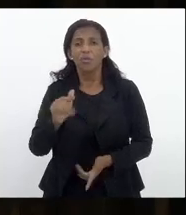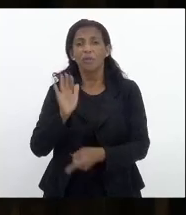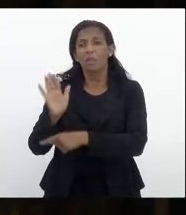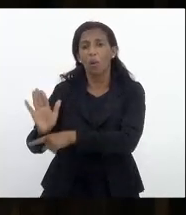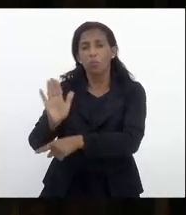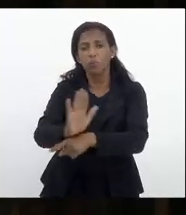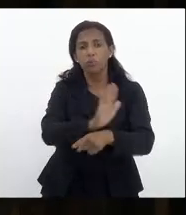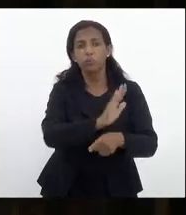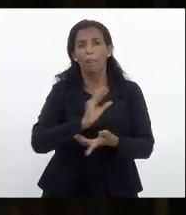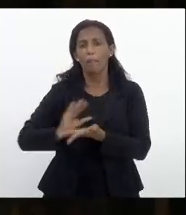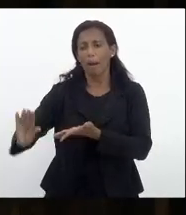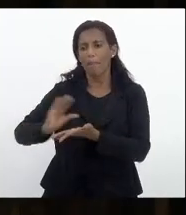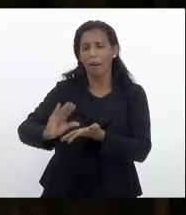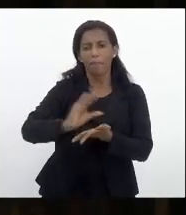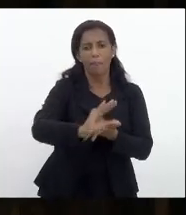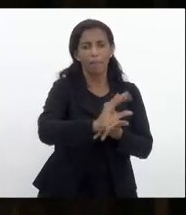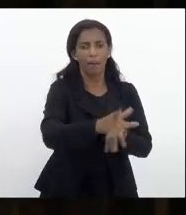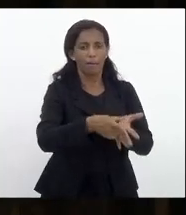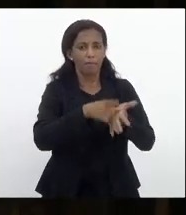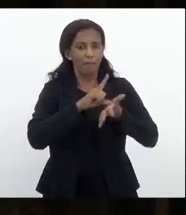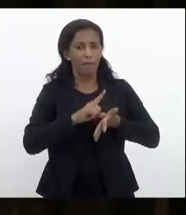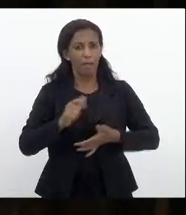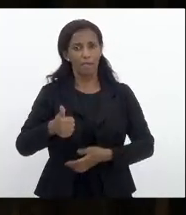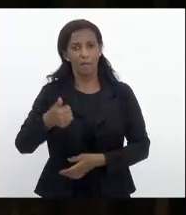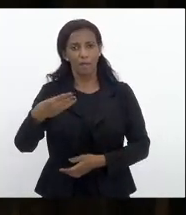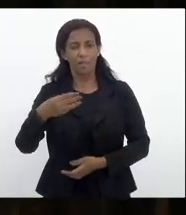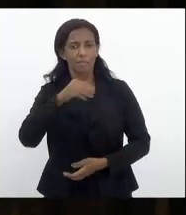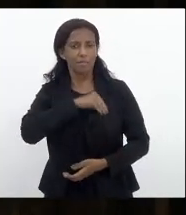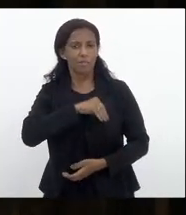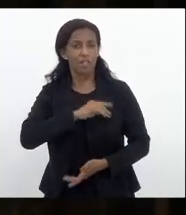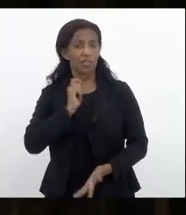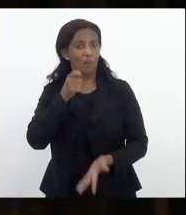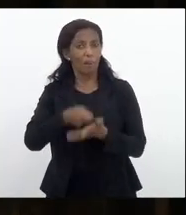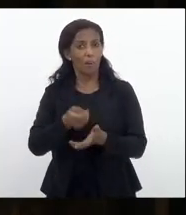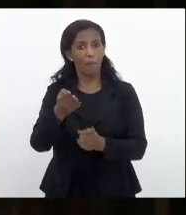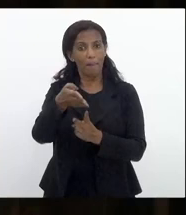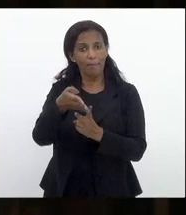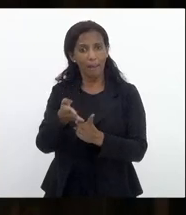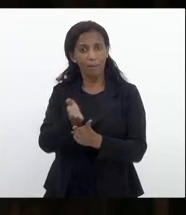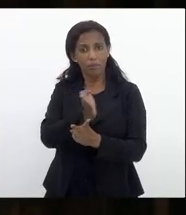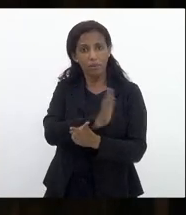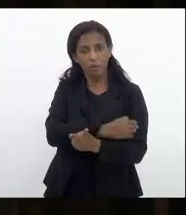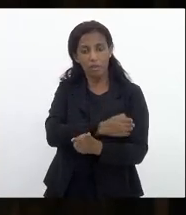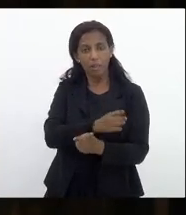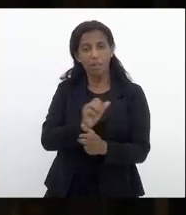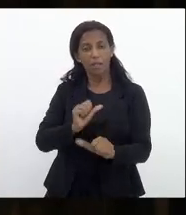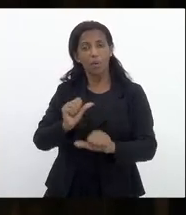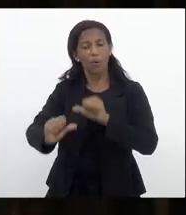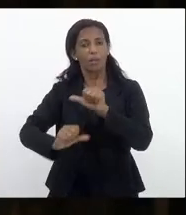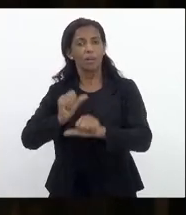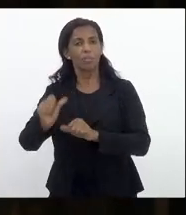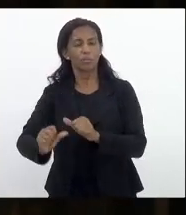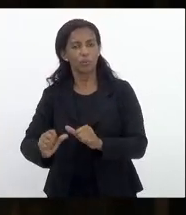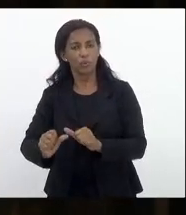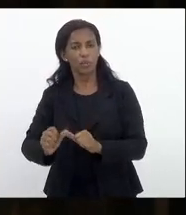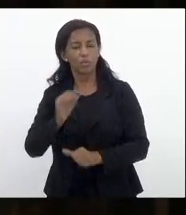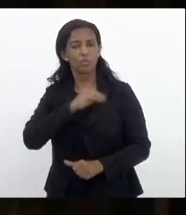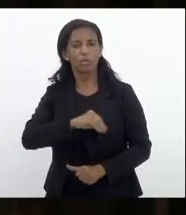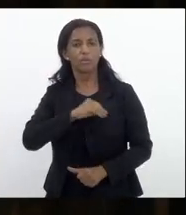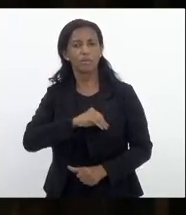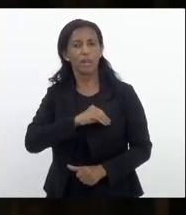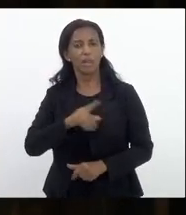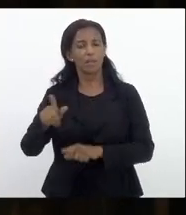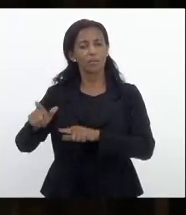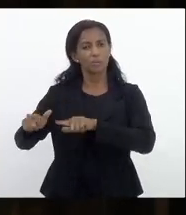como fez conseguiu antecipar o décimo terceiro foi pago já a metade está agora mudando e trazendo o salário